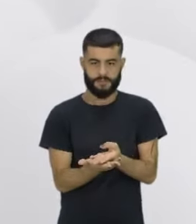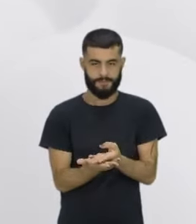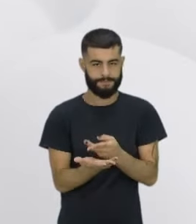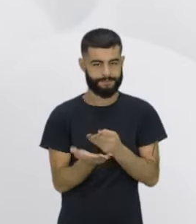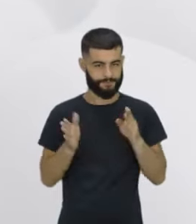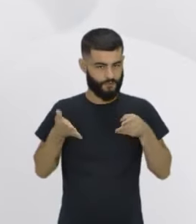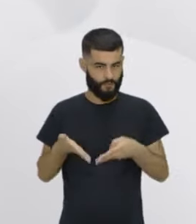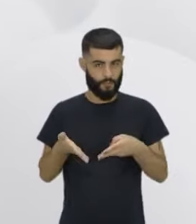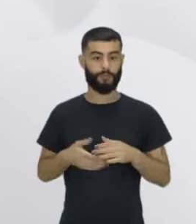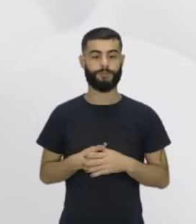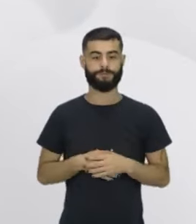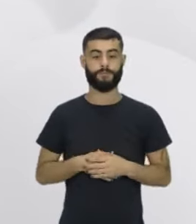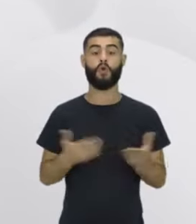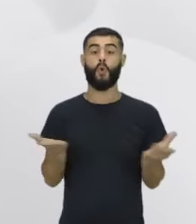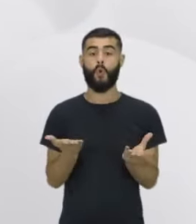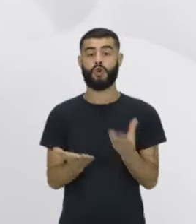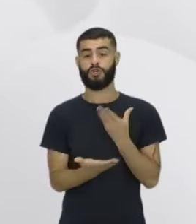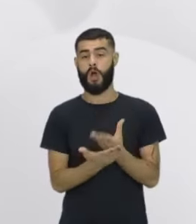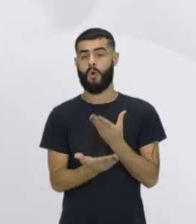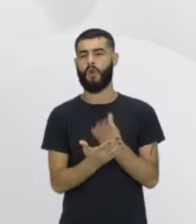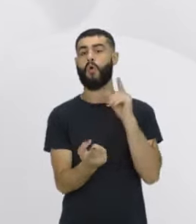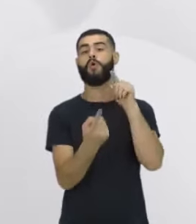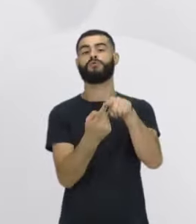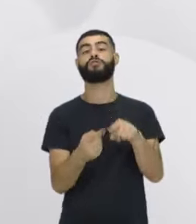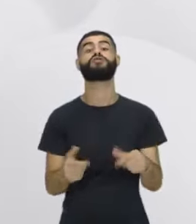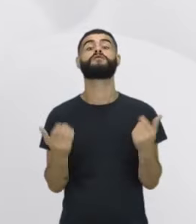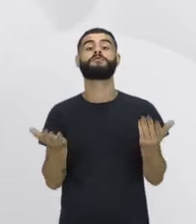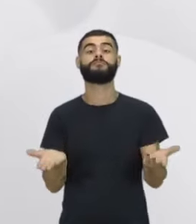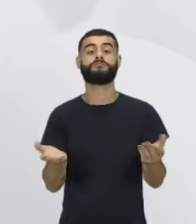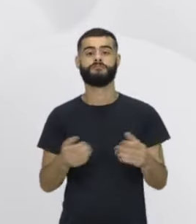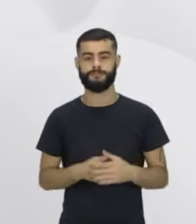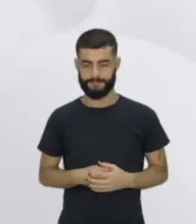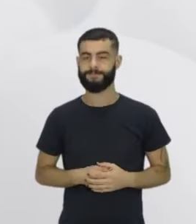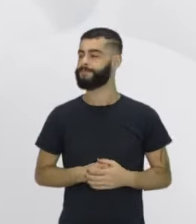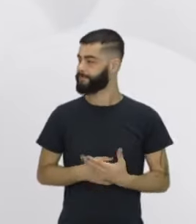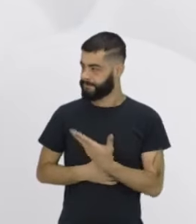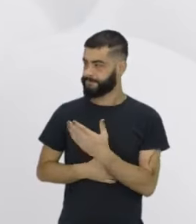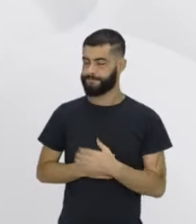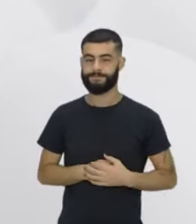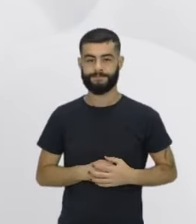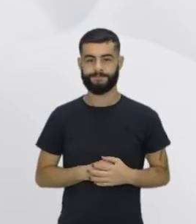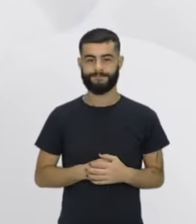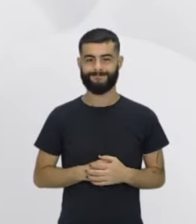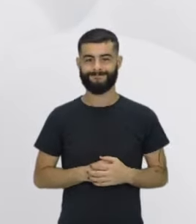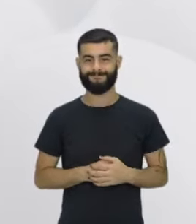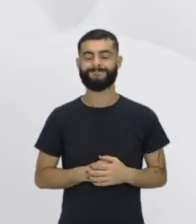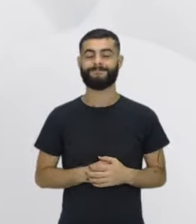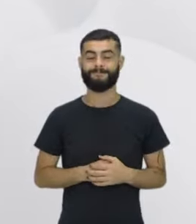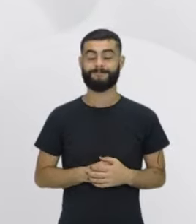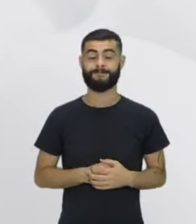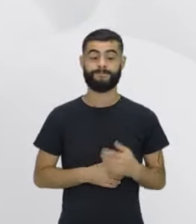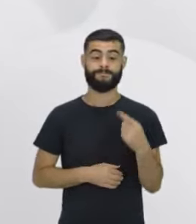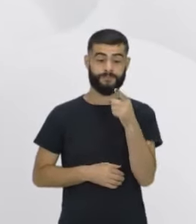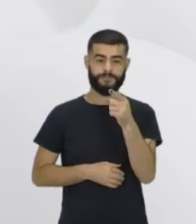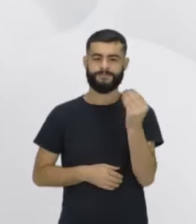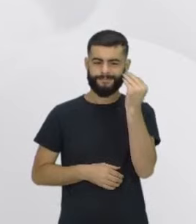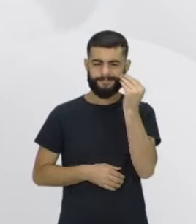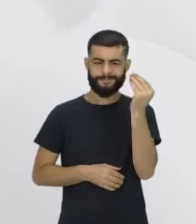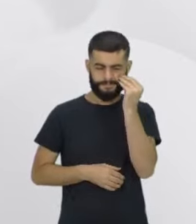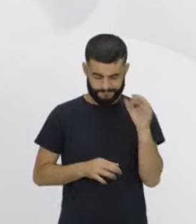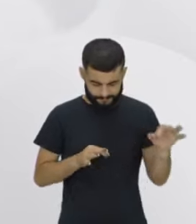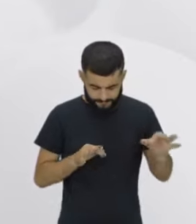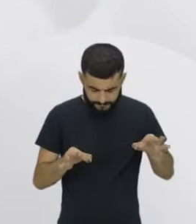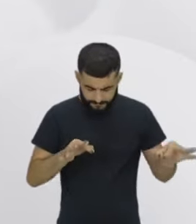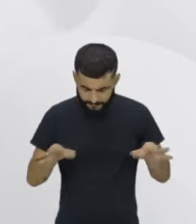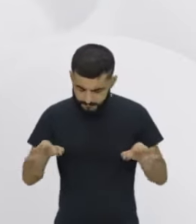o objetivo da nossa aula, qual é, Ju? Por favor. Vamos lá. Você vai, neste caminho, se preparar para agir com